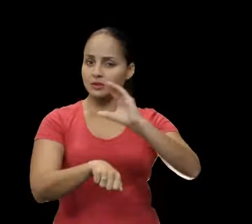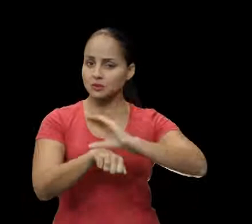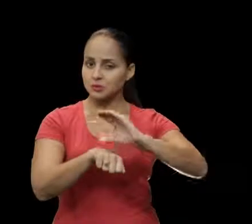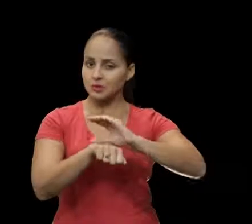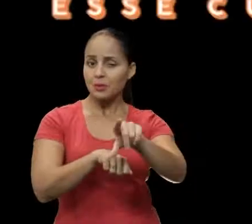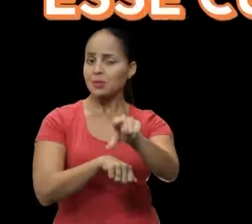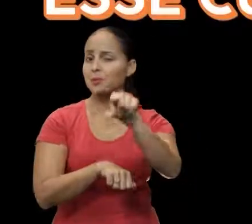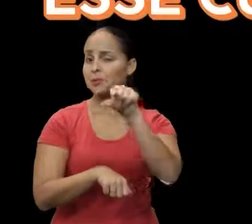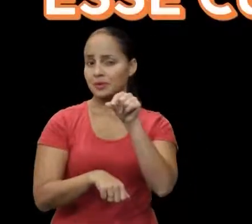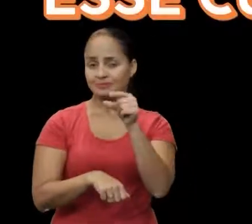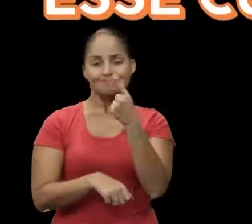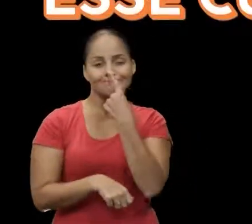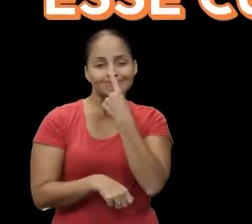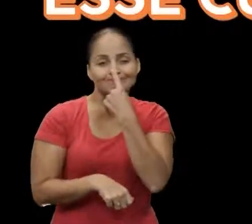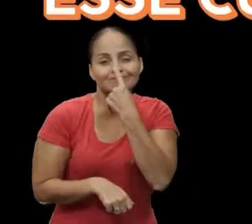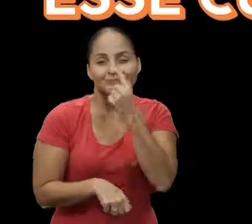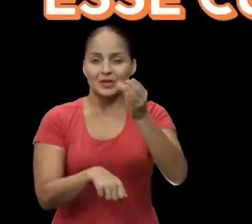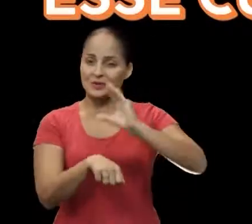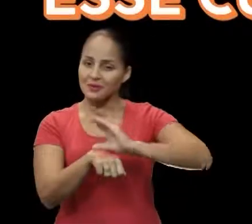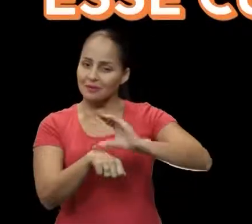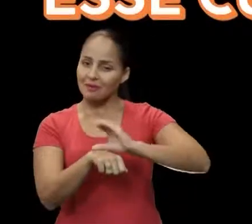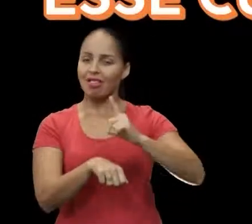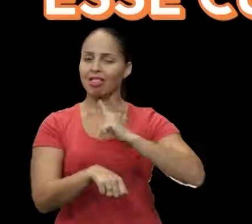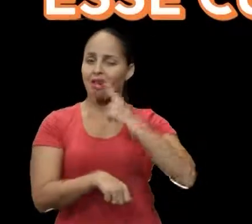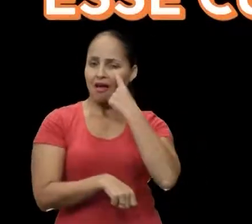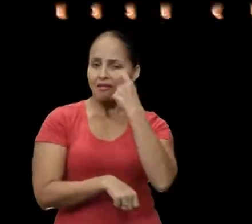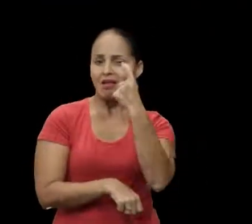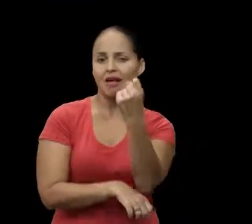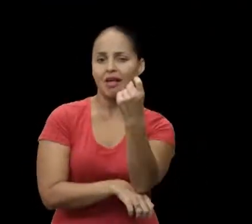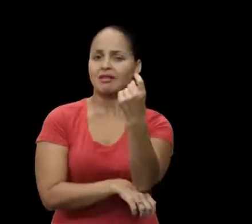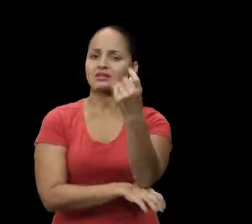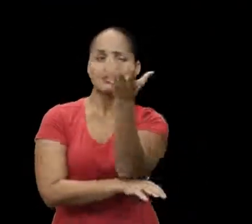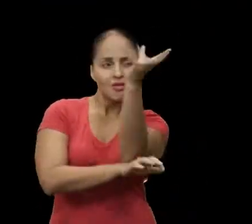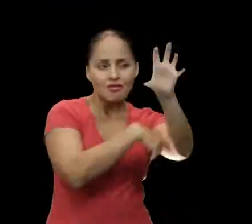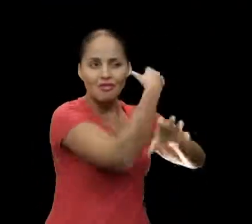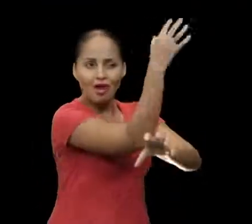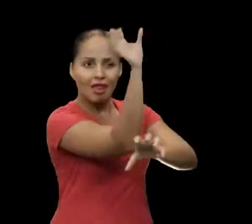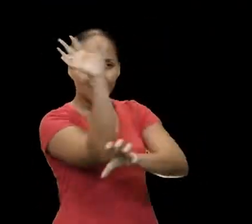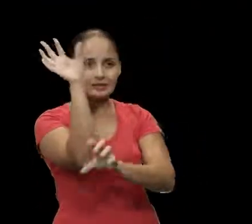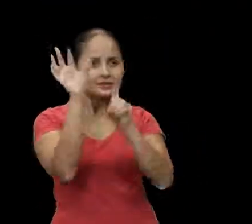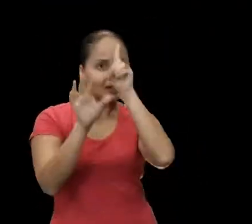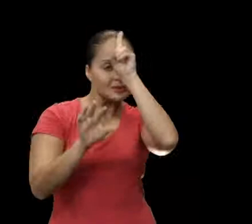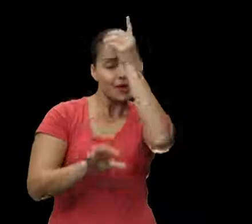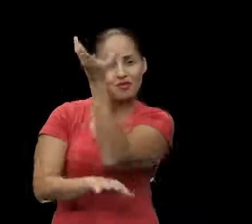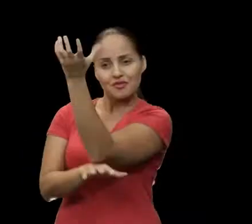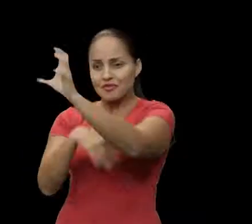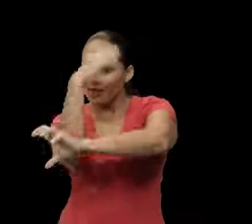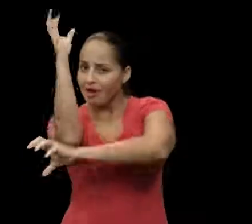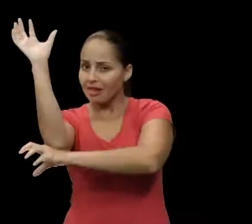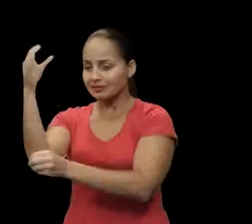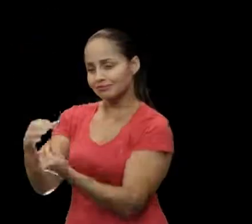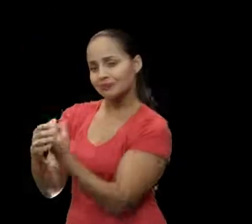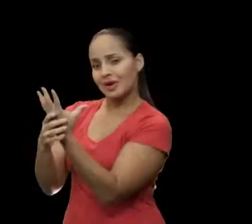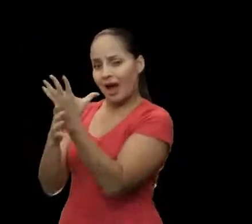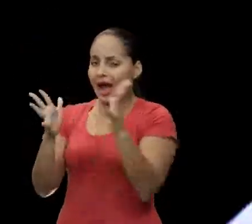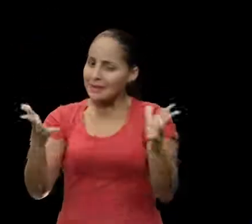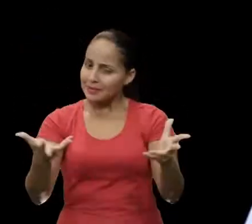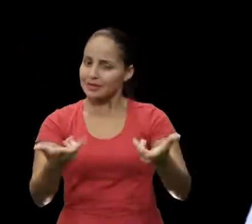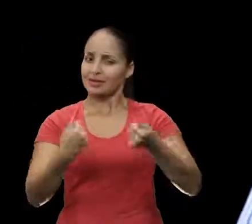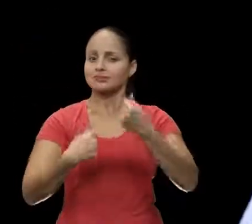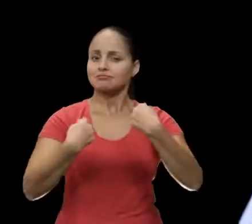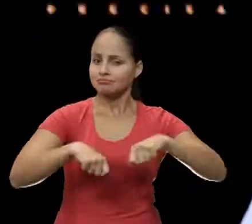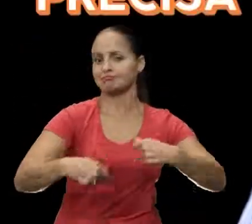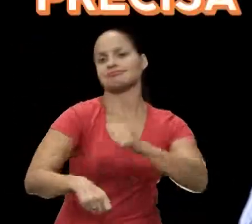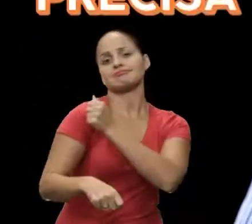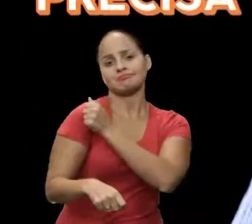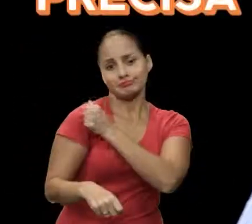E eu escolhi este curso por me encontrar nele e ter grande interesse em trabalhar com florestas, tanto as florestas naturais quanto as florestas plantadas. Quais